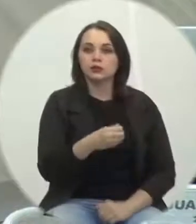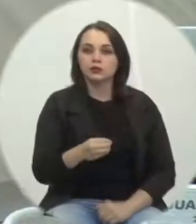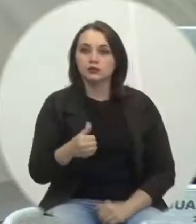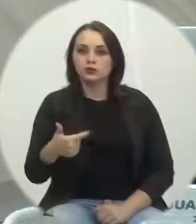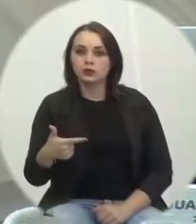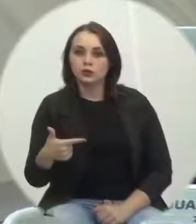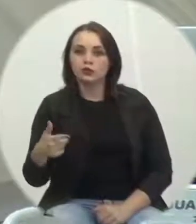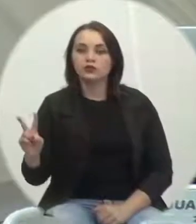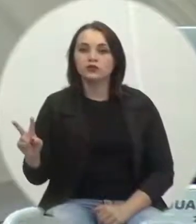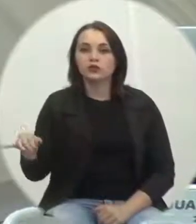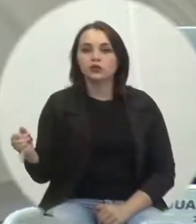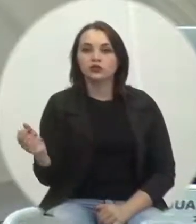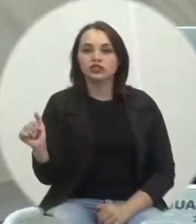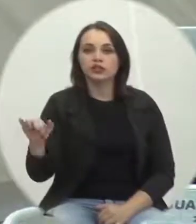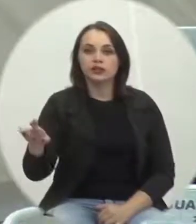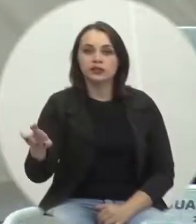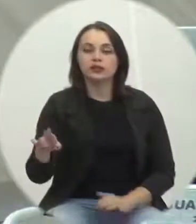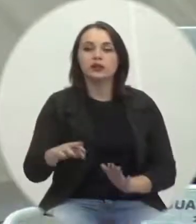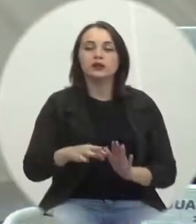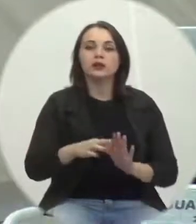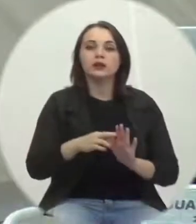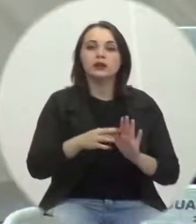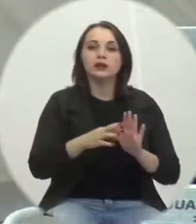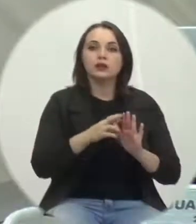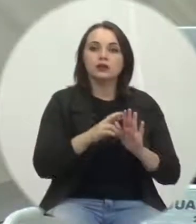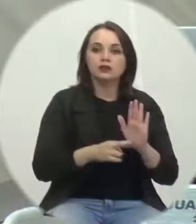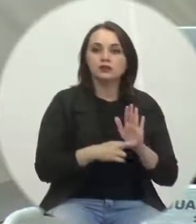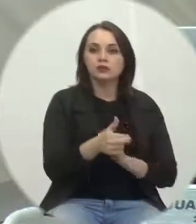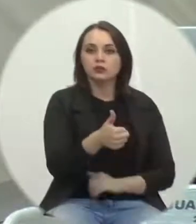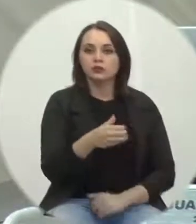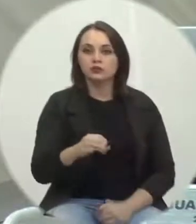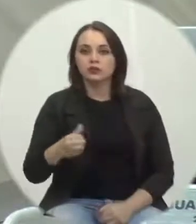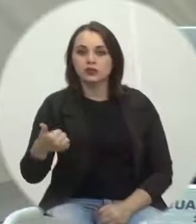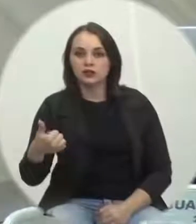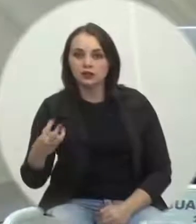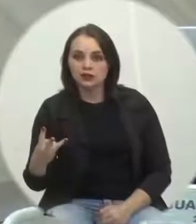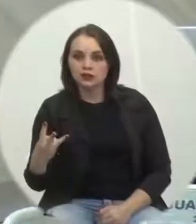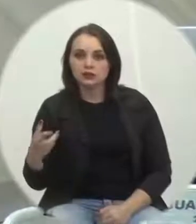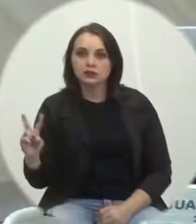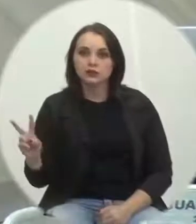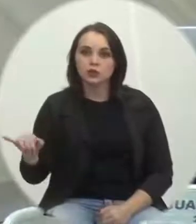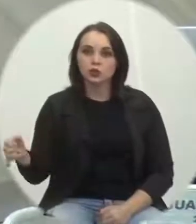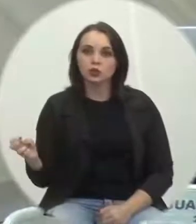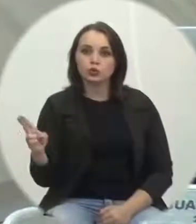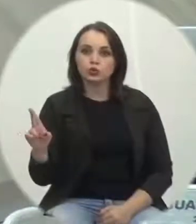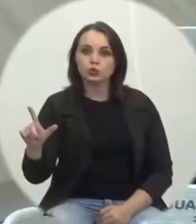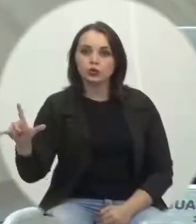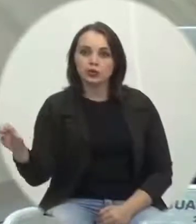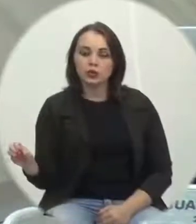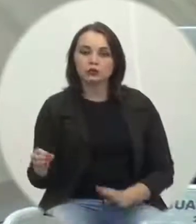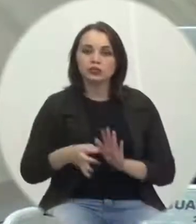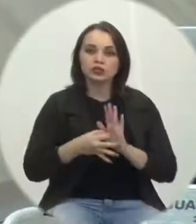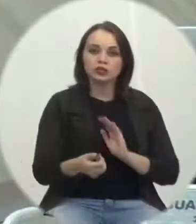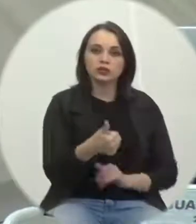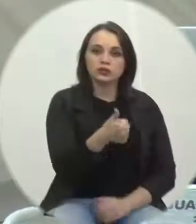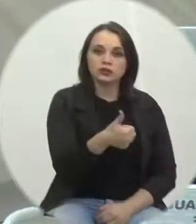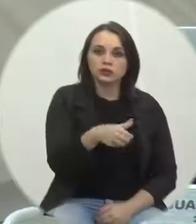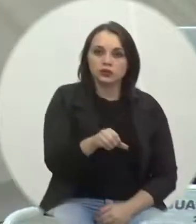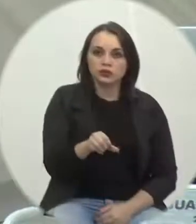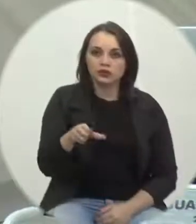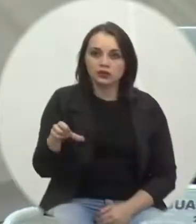Pastor Jair Alexandre. Requerimento 103, 21, de autoria do vereador Júlio Kaminski. Indicações 199,